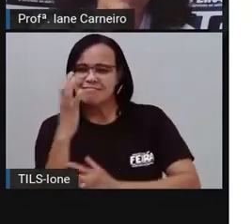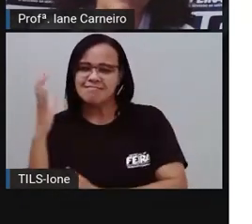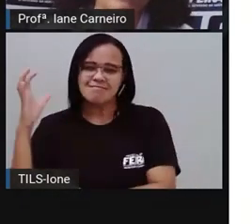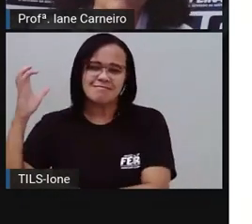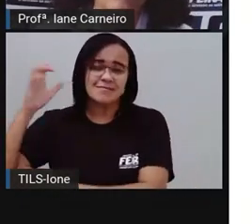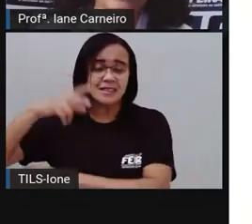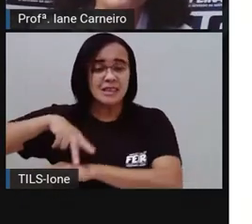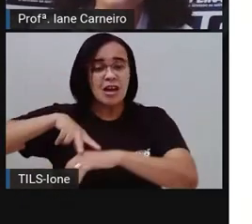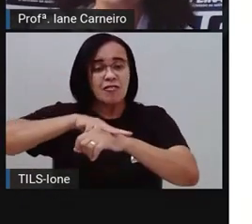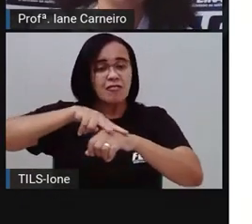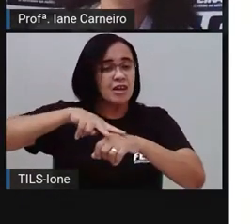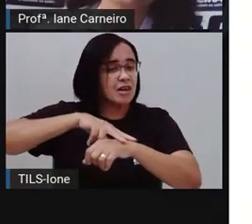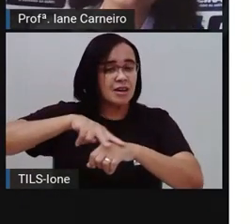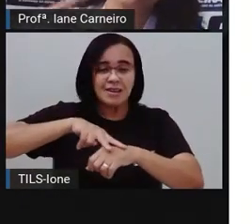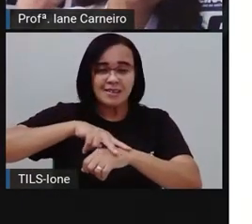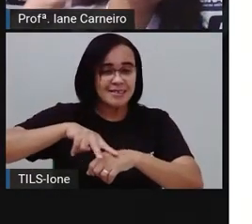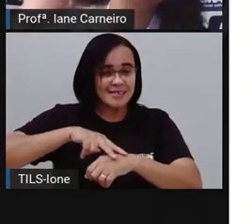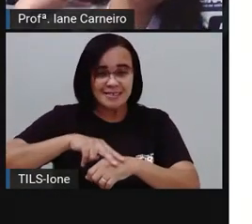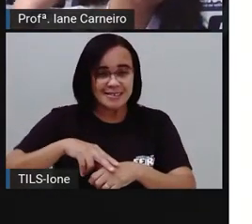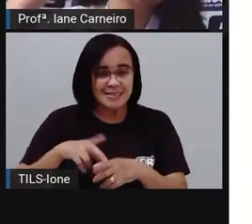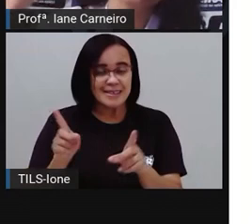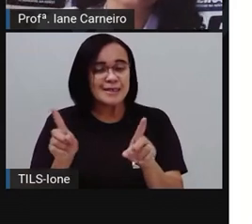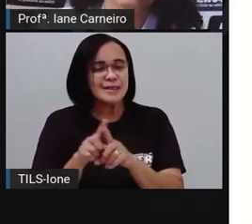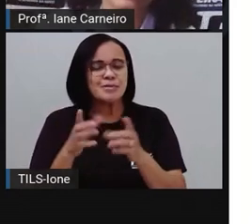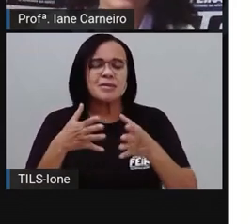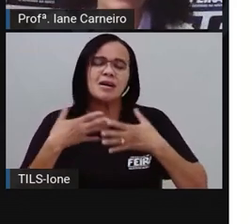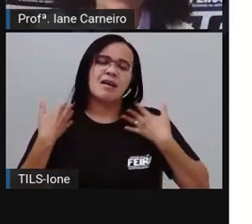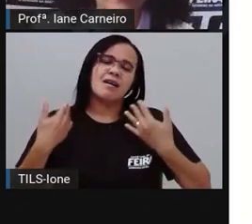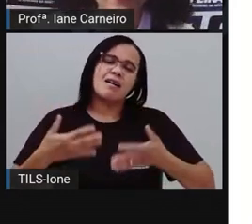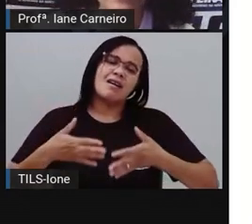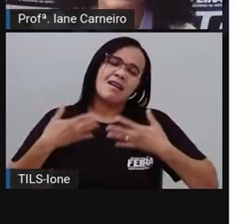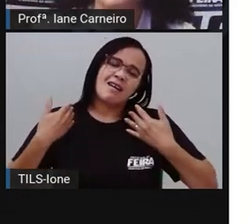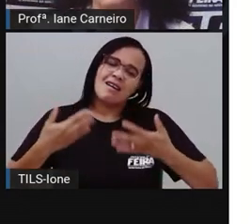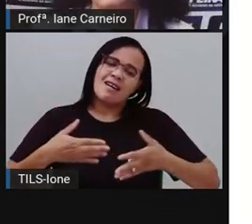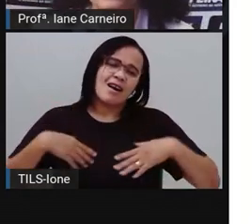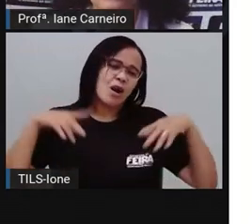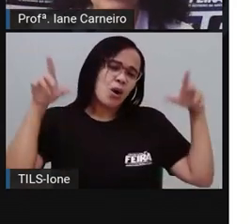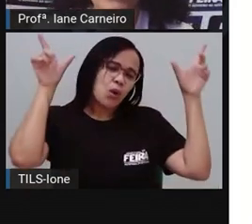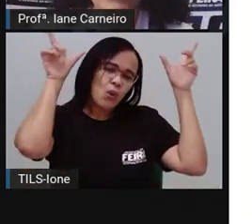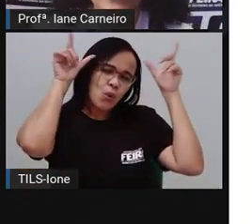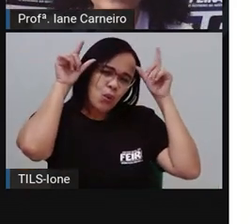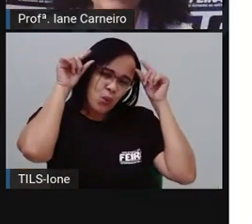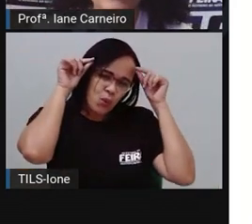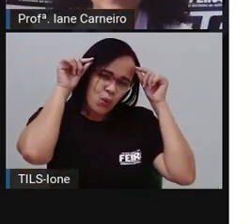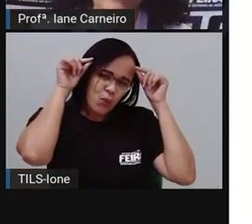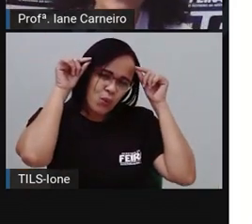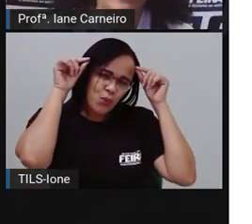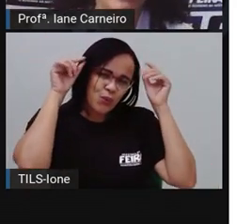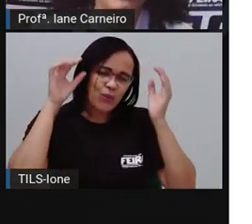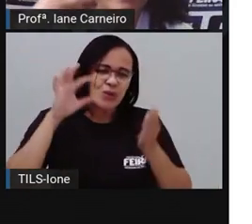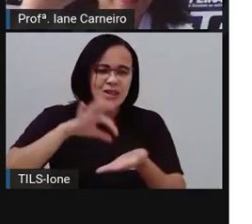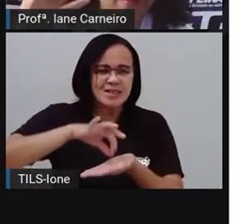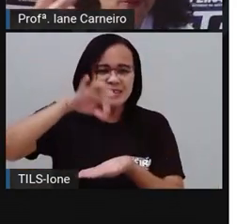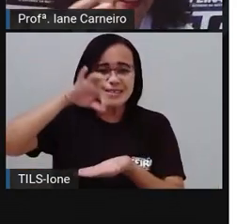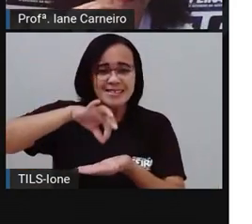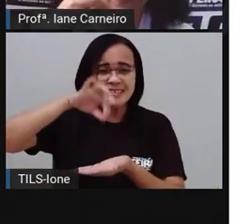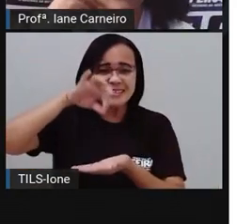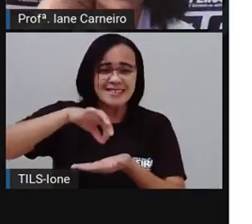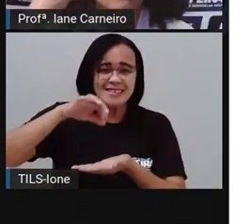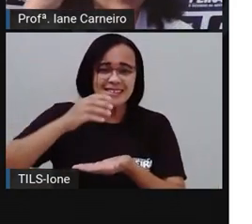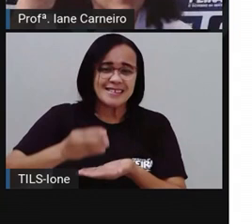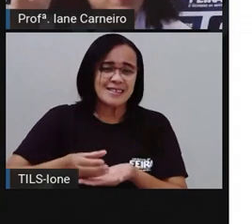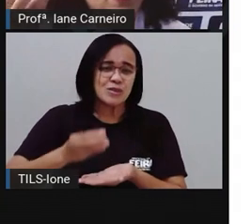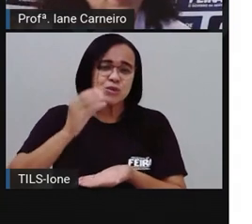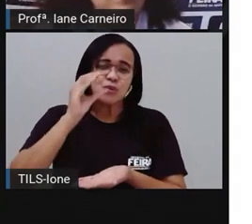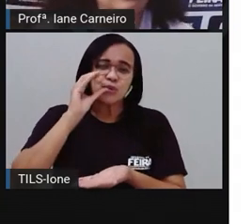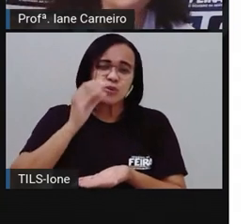Também representa o frescor, né? Ai, que fresco, né? Por isso que a Pró colocou aqui esse chá de hortelã, né? Porque é